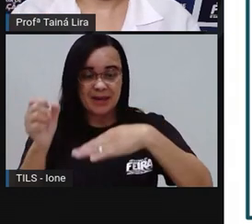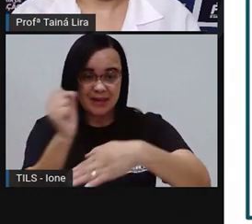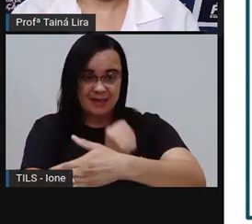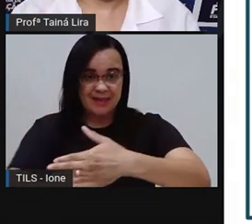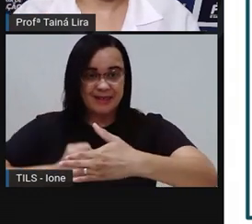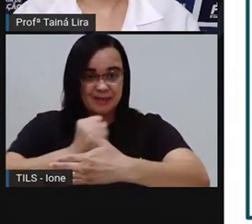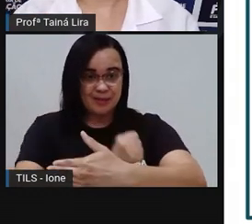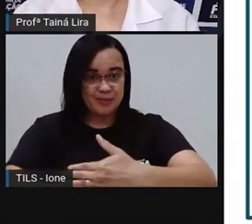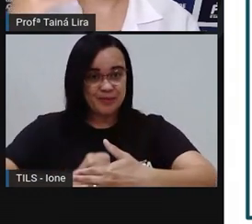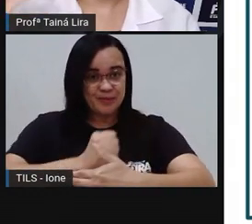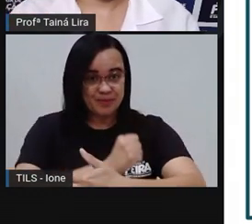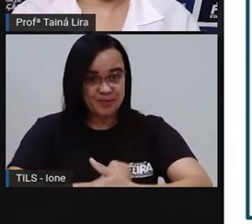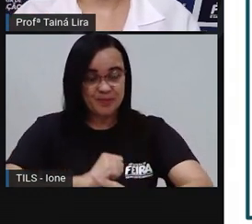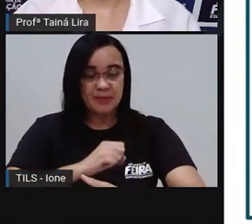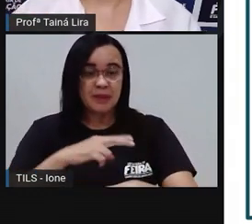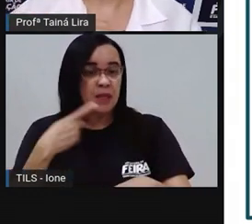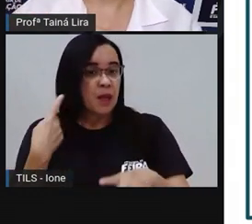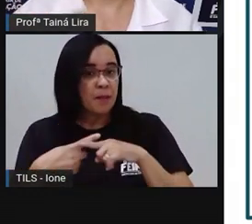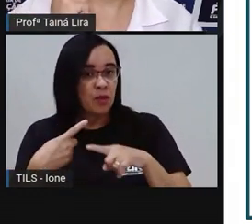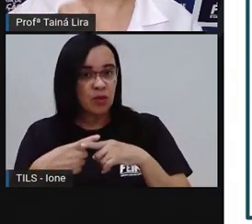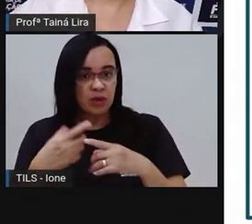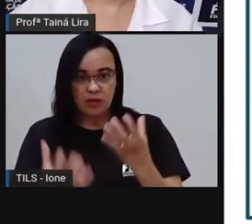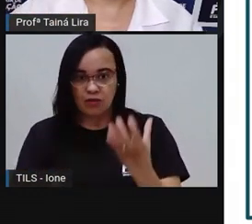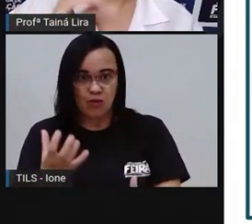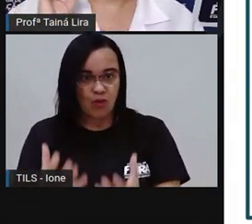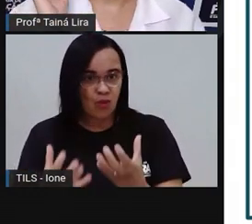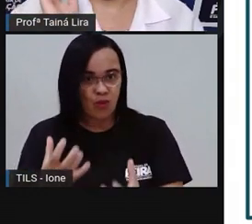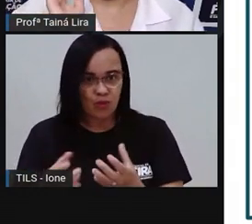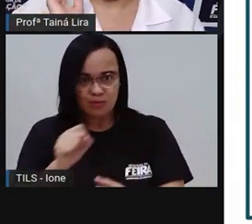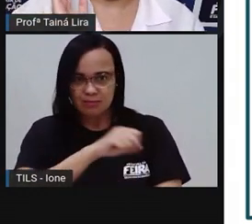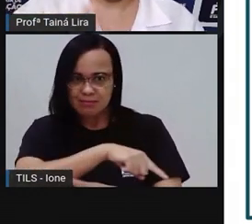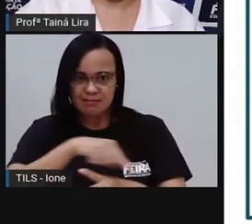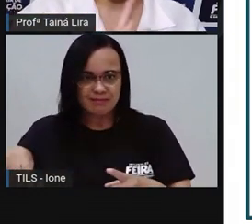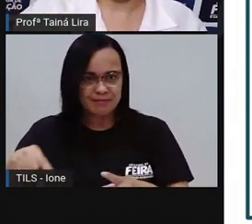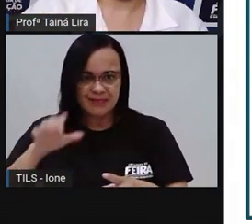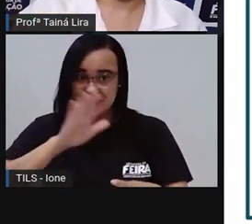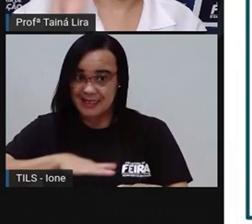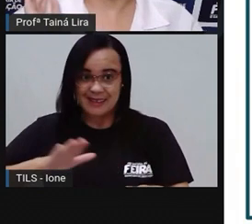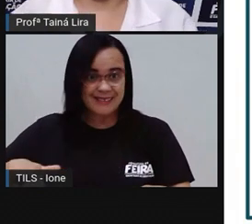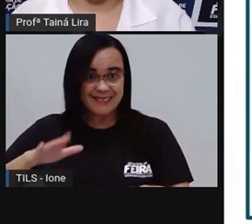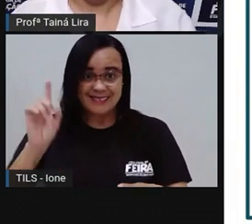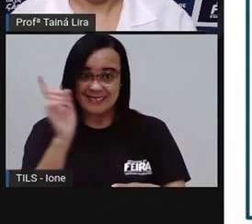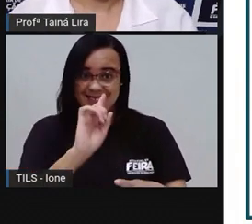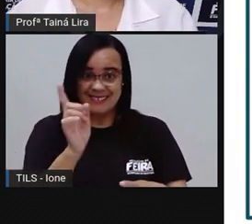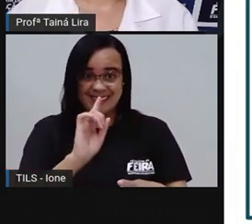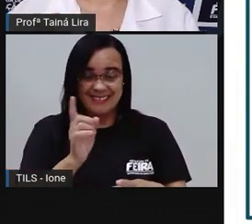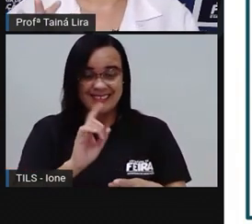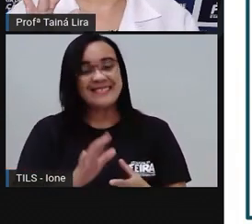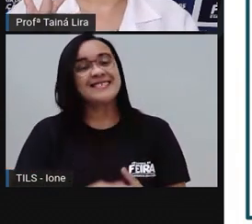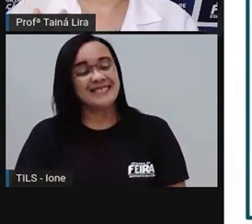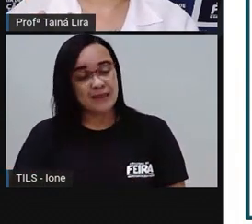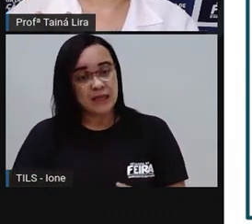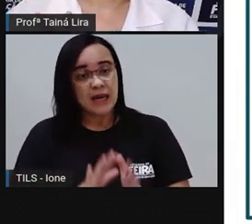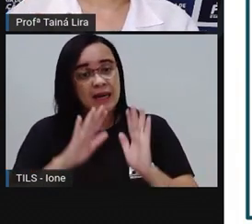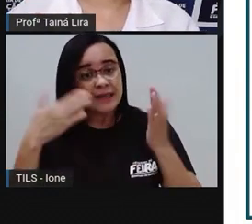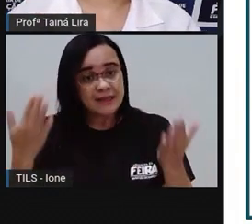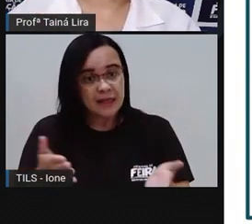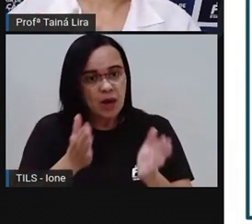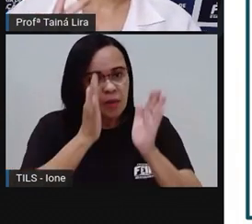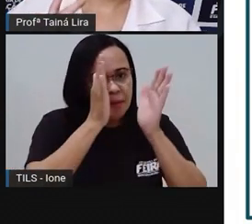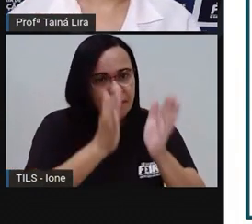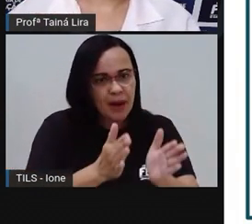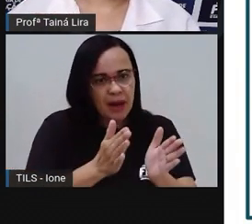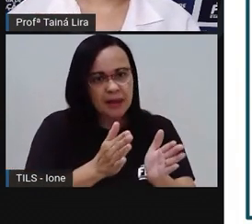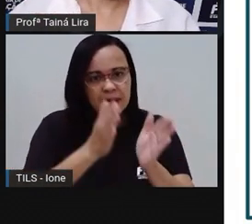Lidar com fogo ainda Então minha mãe É que vai mexer Certo? Então você pode Deixar logo isso Definido Pra na hora Não dar